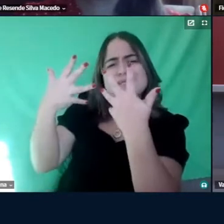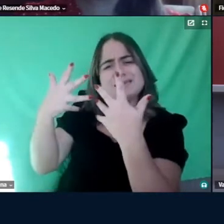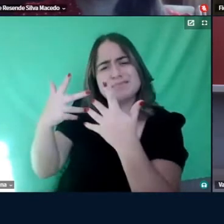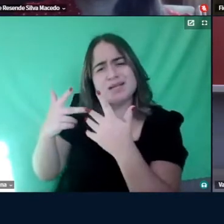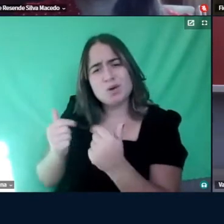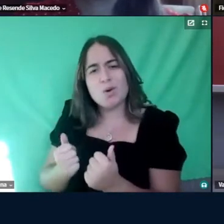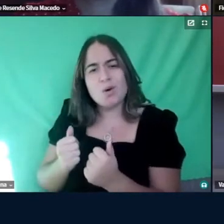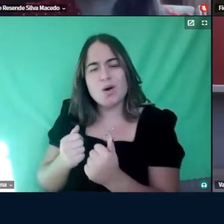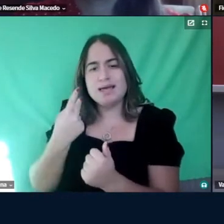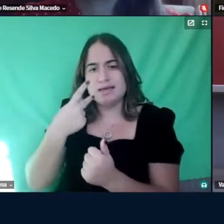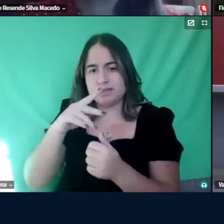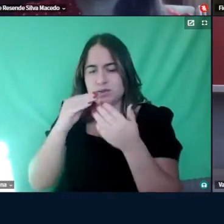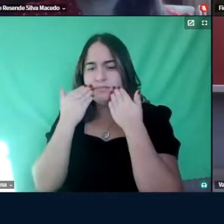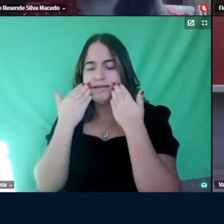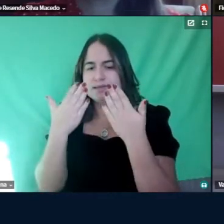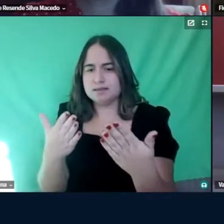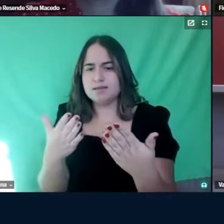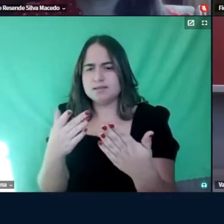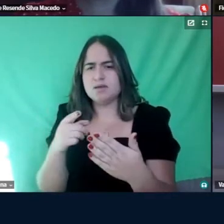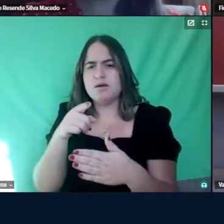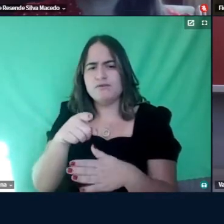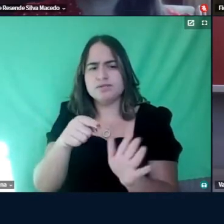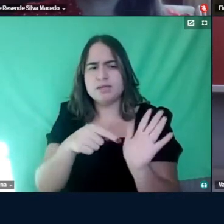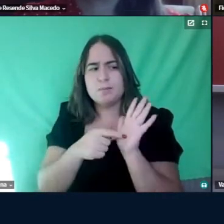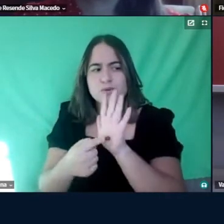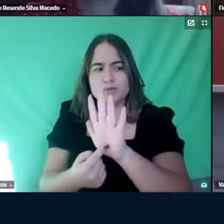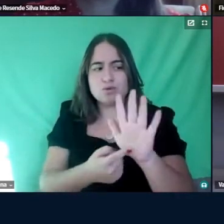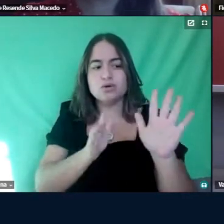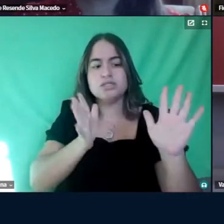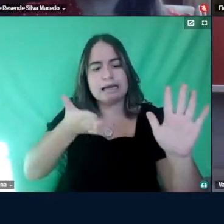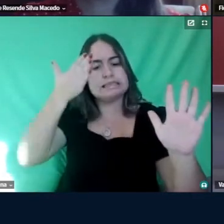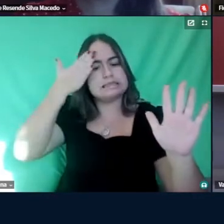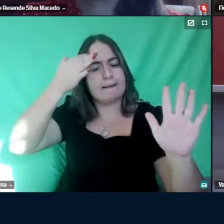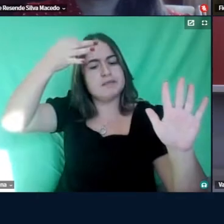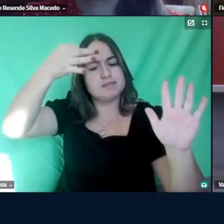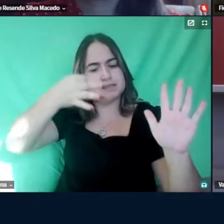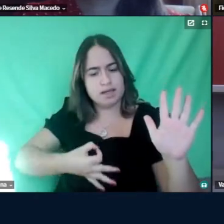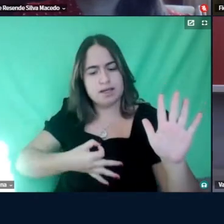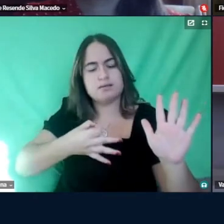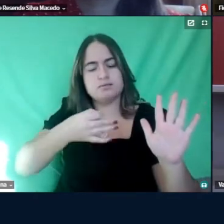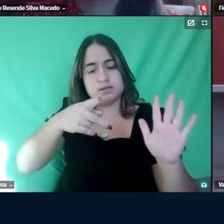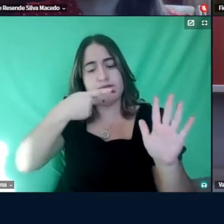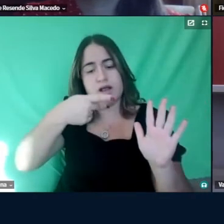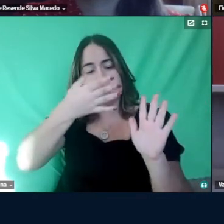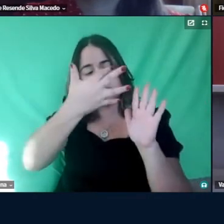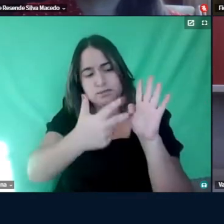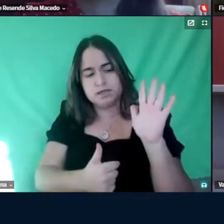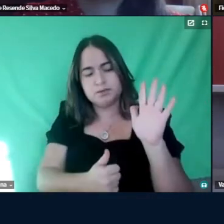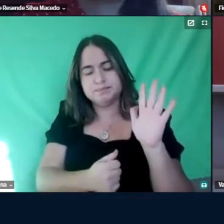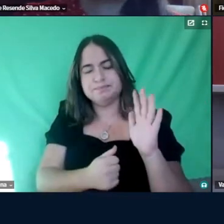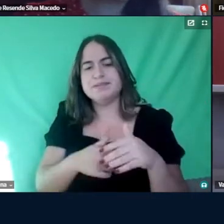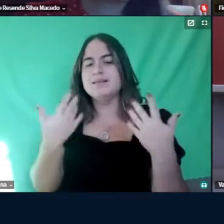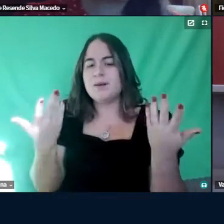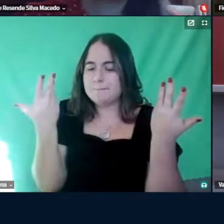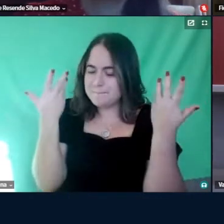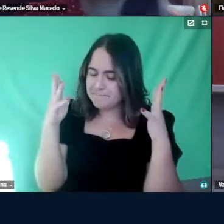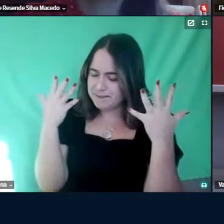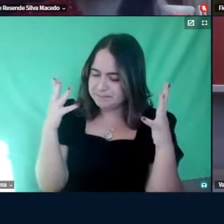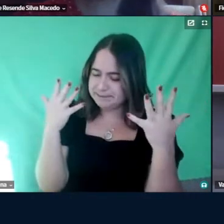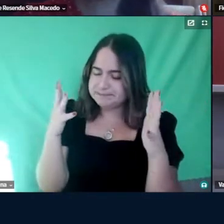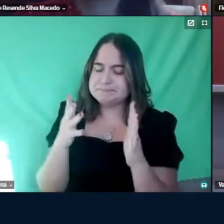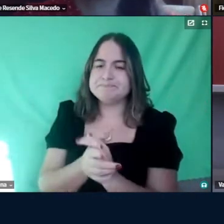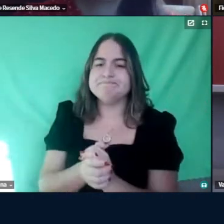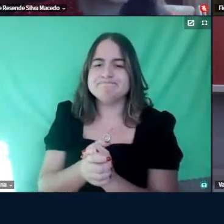aqui, você mostrou um domínio mesmo, do que você está falando, tá, então, parabéns, Cris,